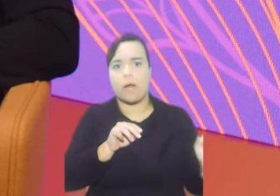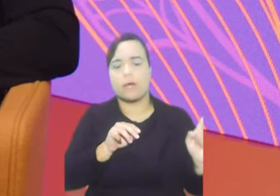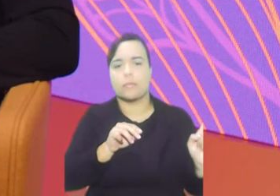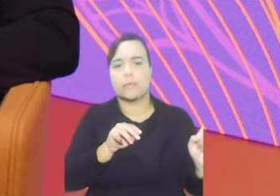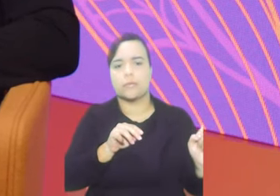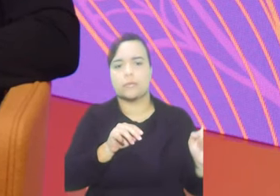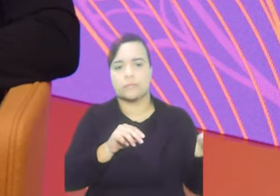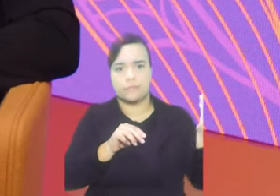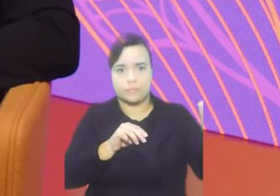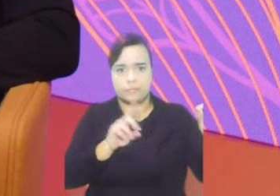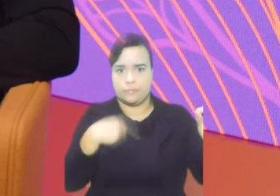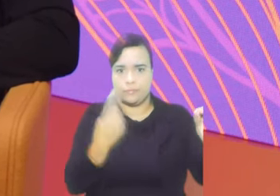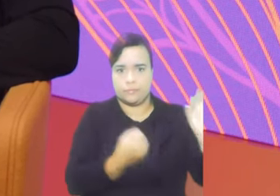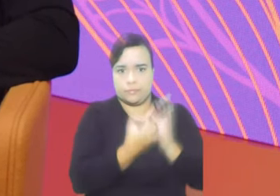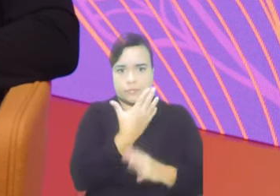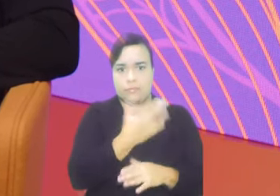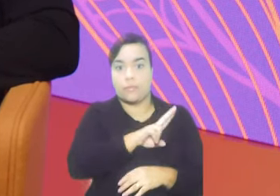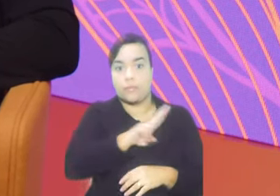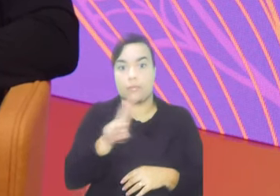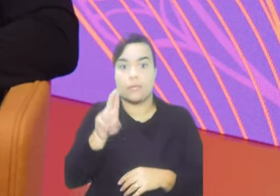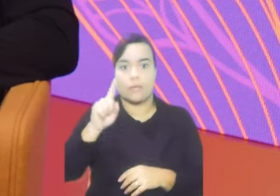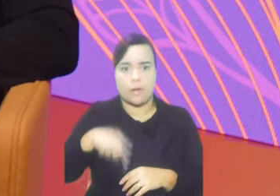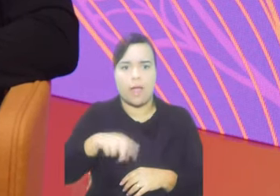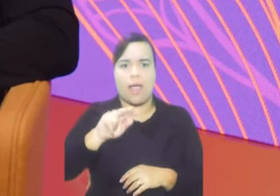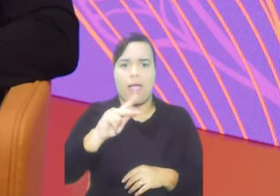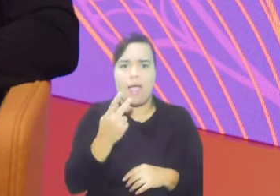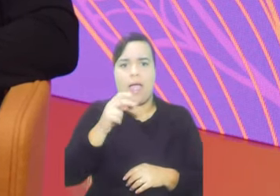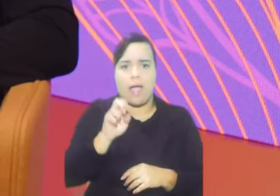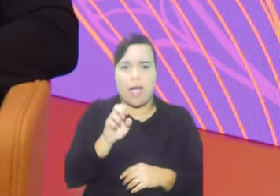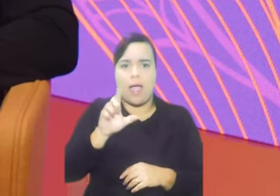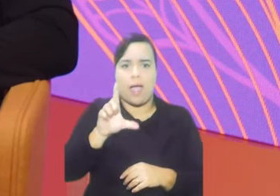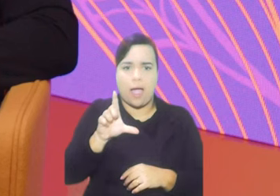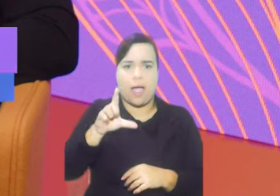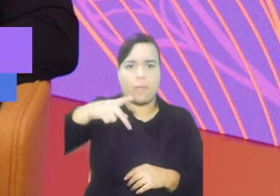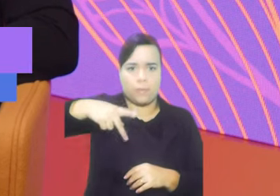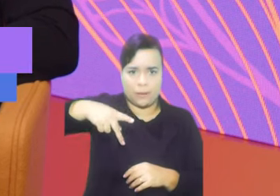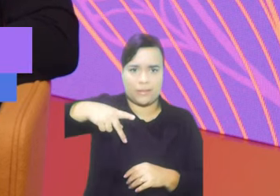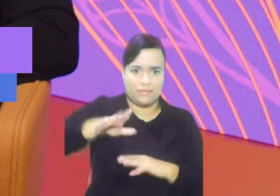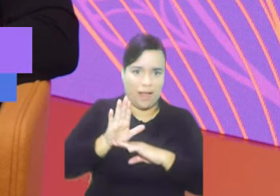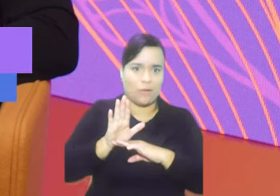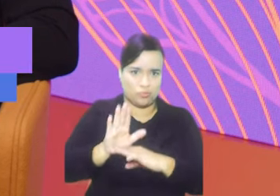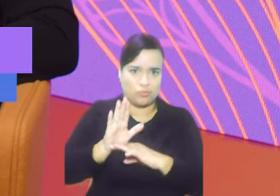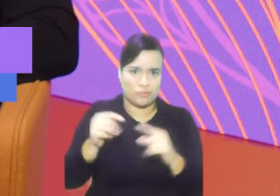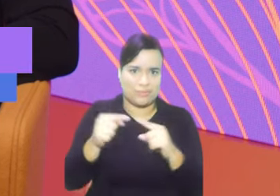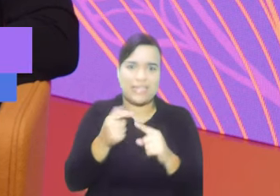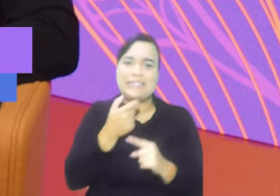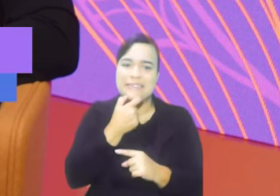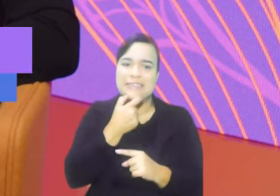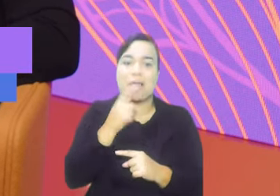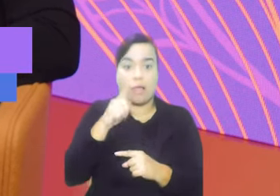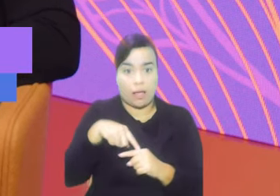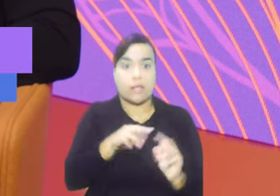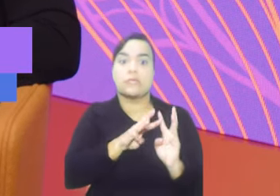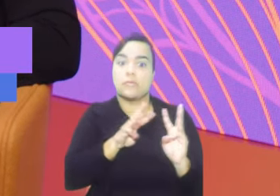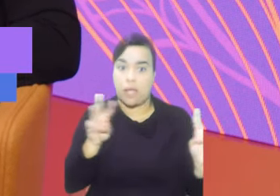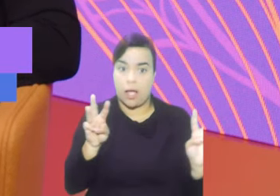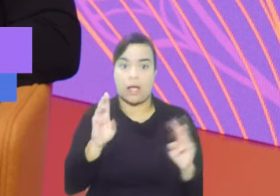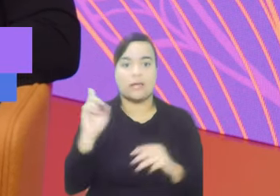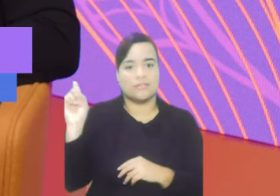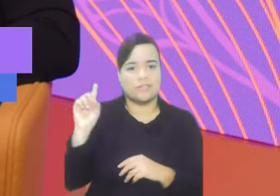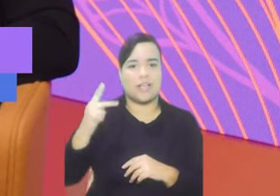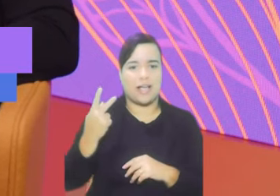chama a plataforma Help, ou Ajuda, em inglês. E é um site também, help.acnur